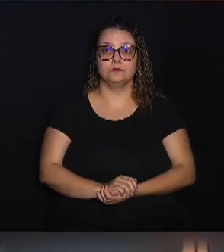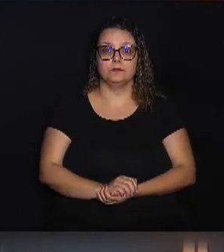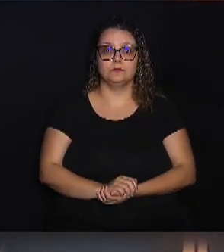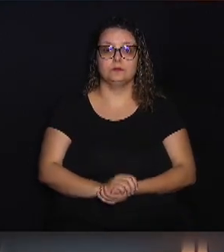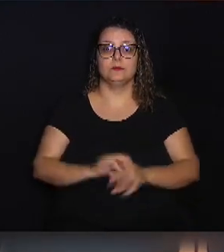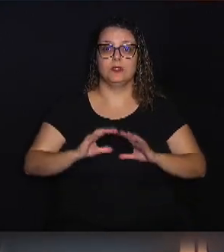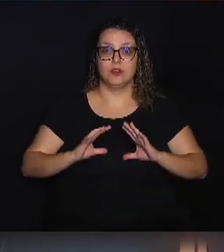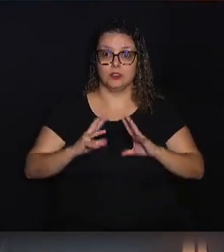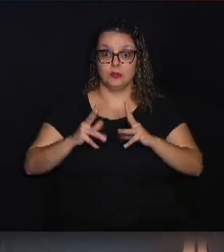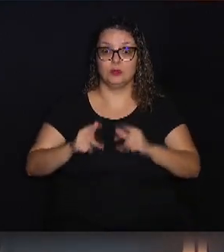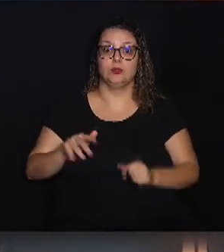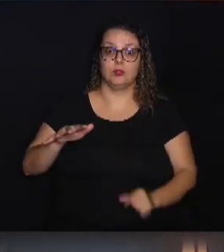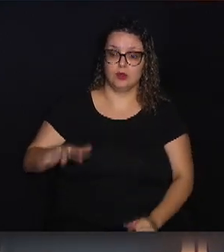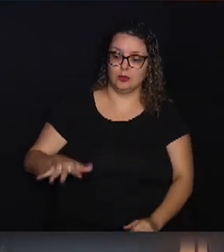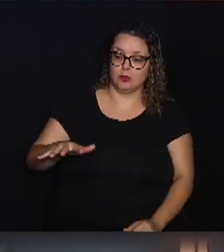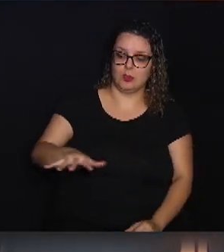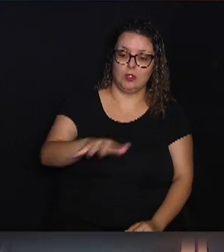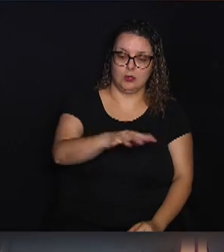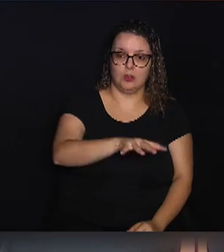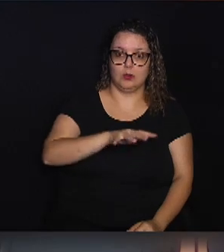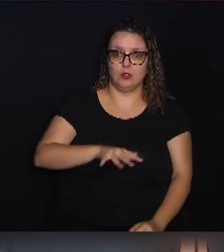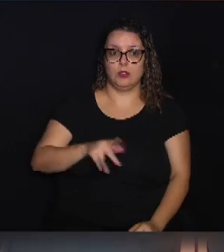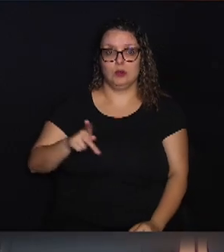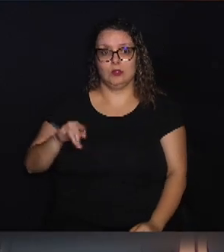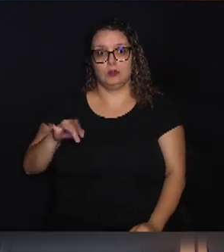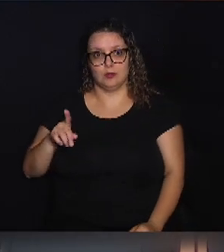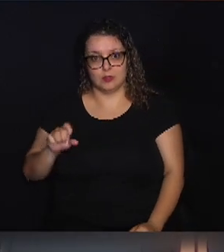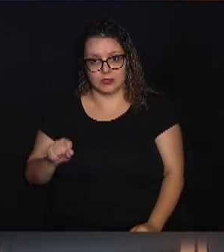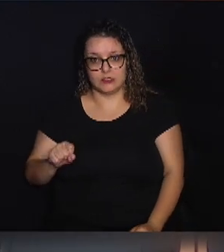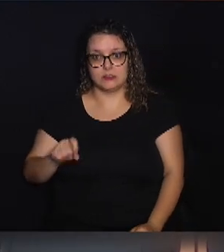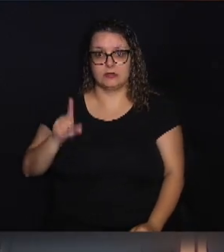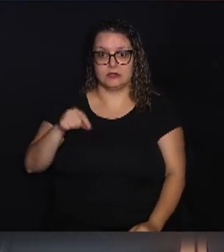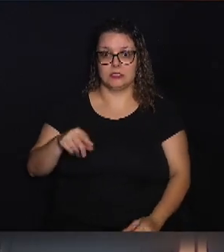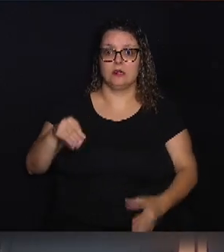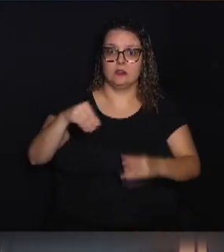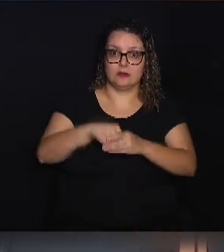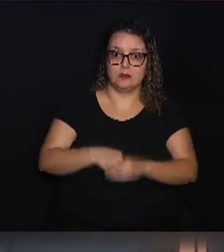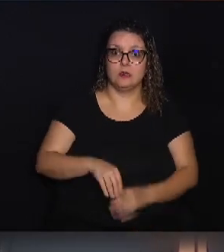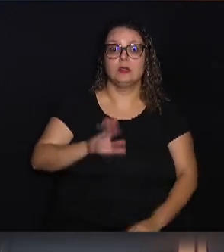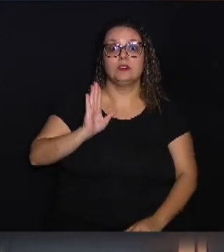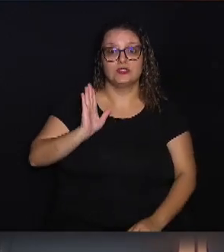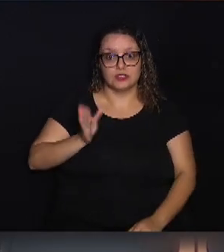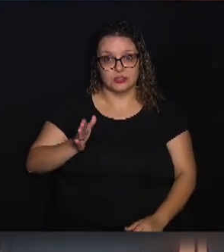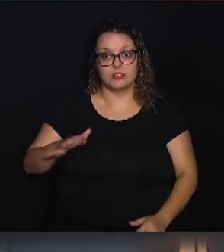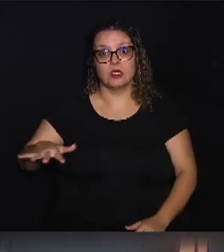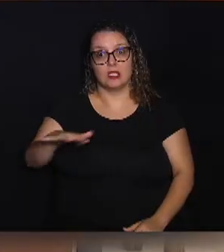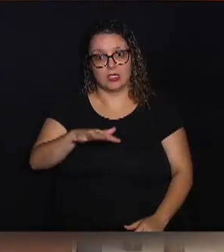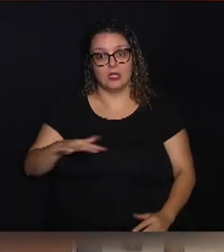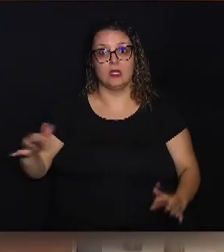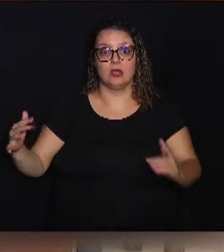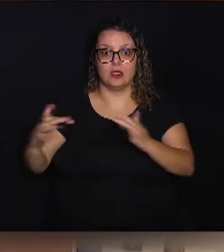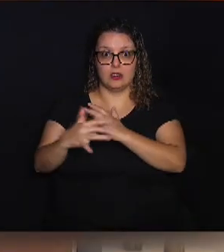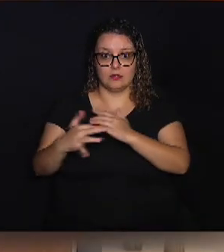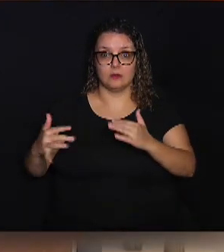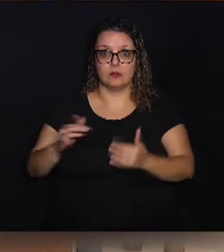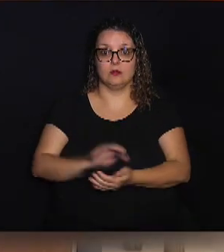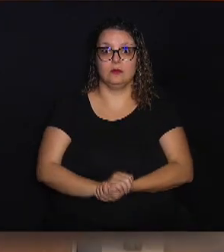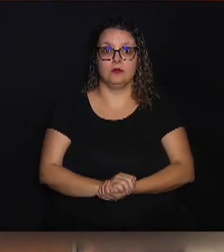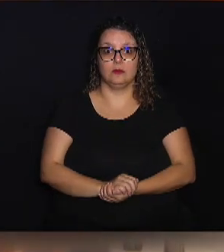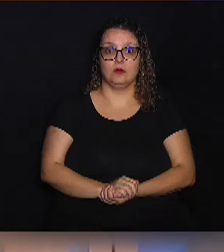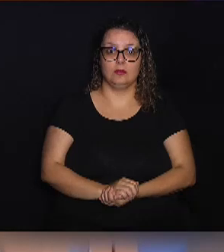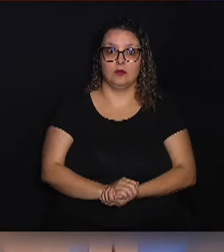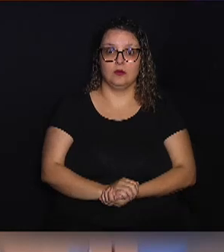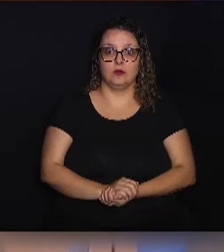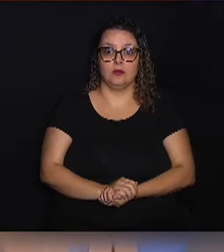Todas as áreas hoje que o PIDES é compreendido já são áreas urbanas. Por que não tem